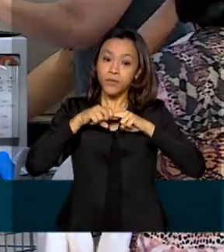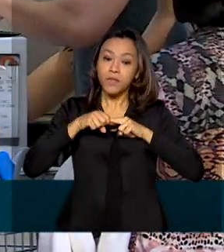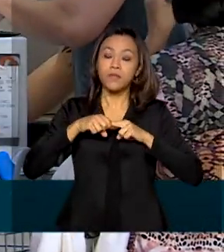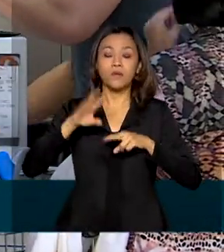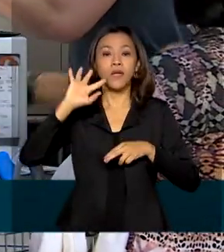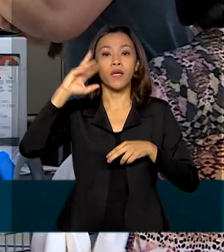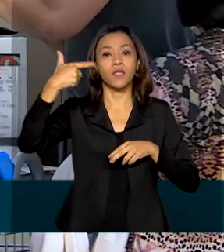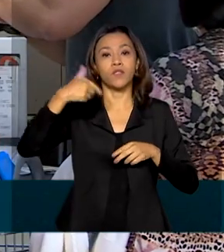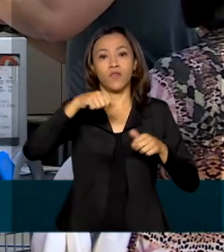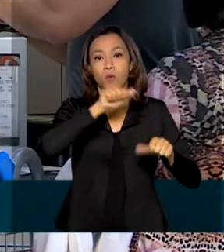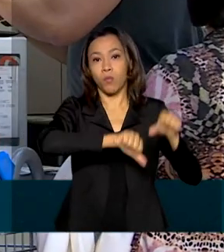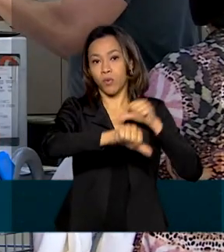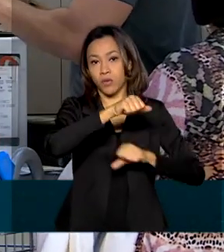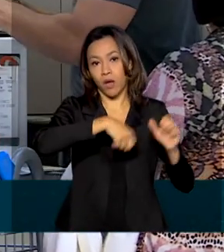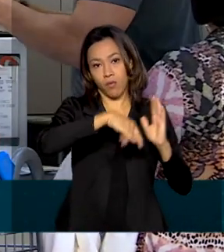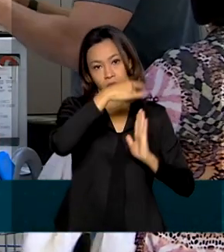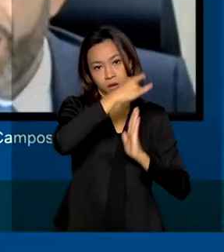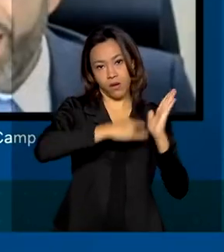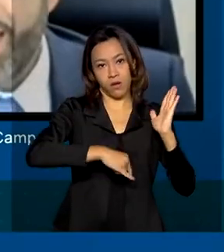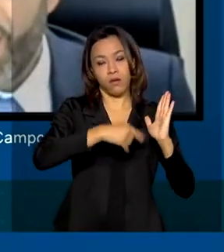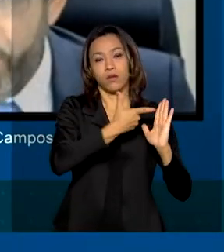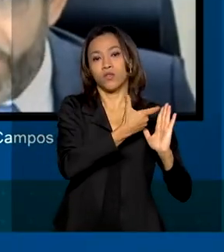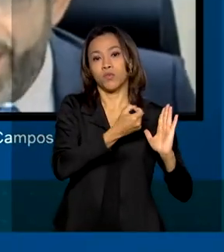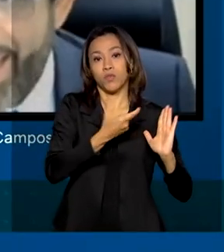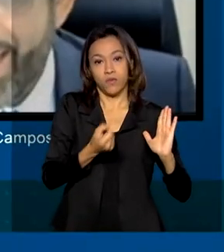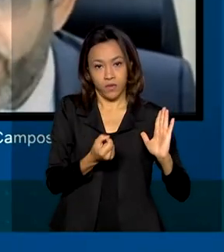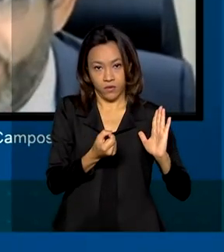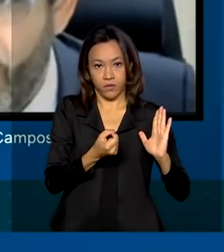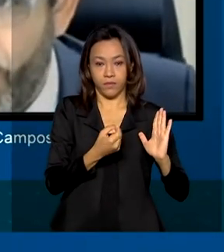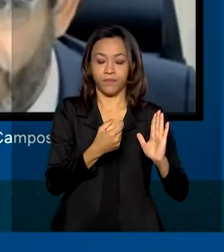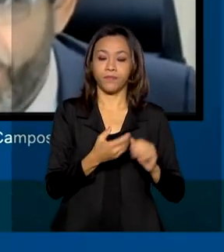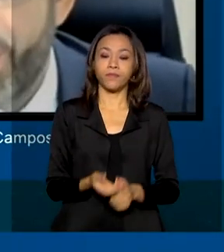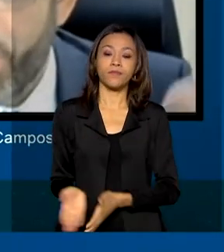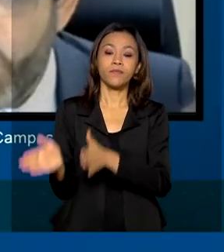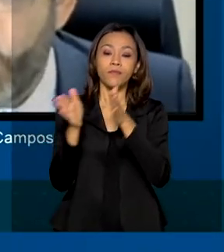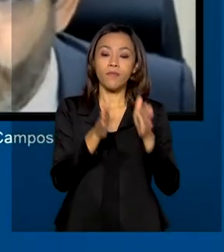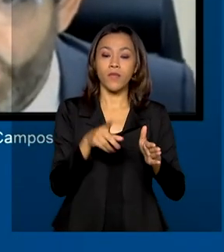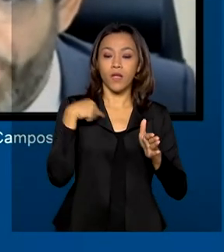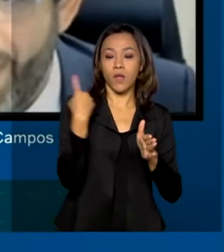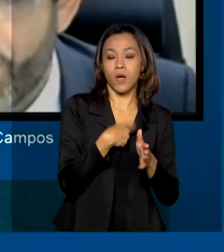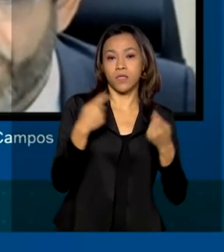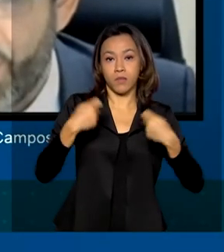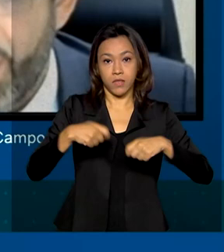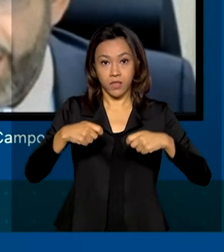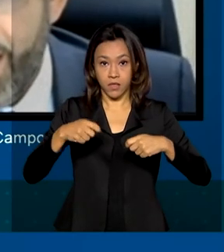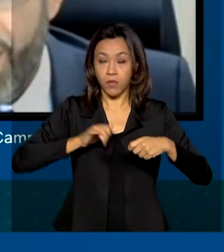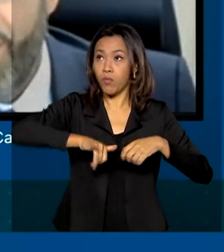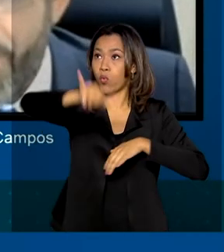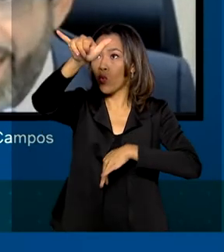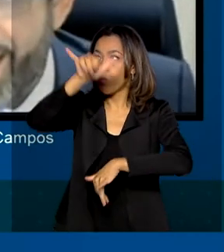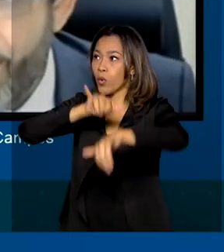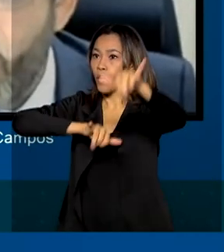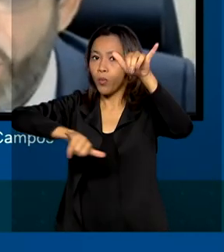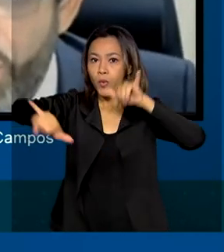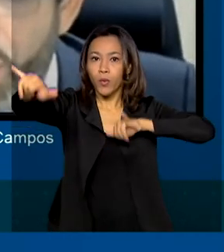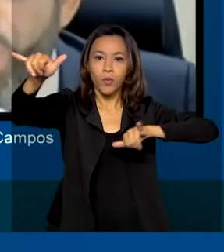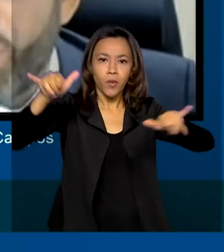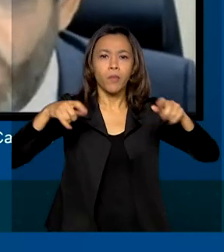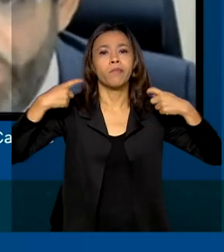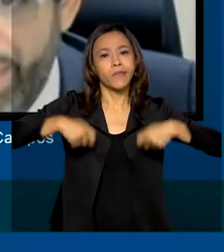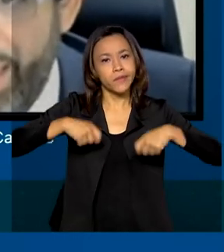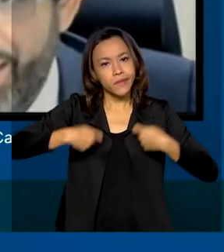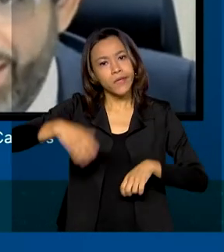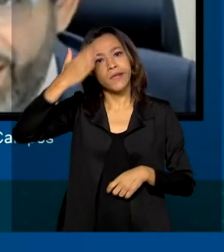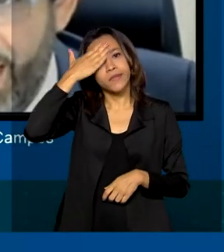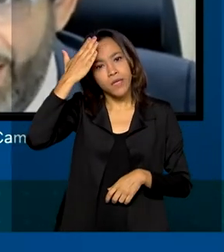resolução de dezembro de 2020. Se a gente precisa dos aeroportos, precisa dos voos domésticos, a gente vai precisar saber conviver